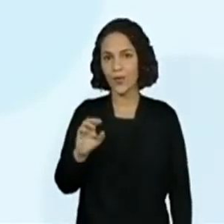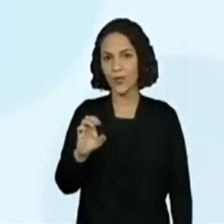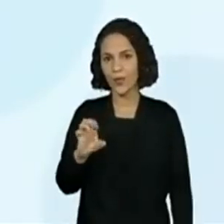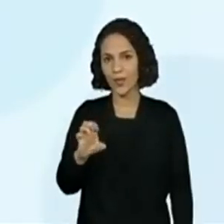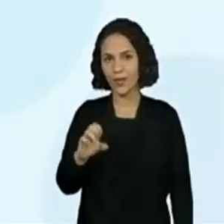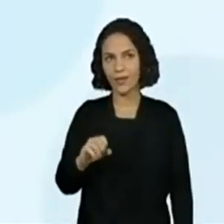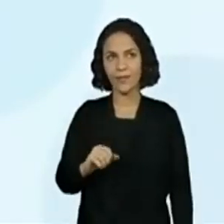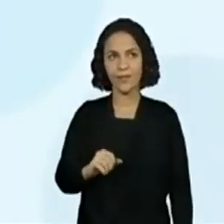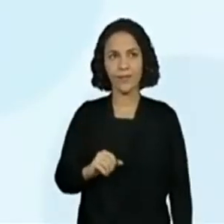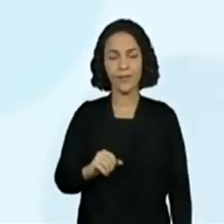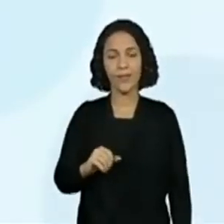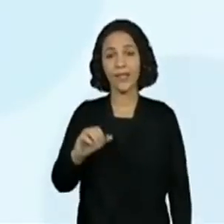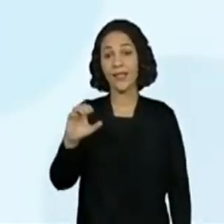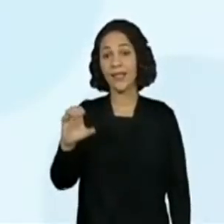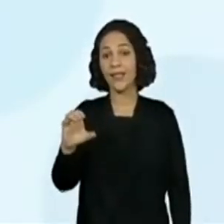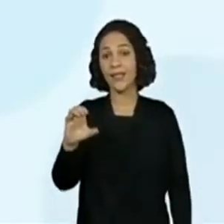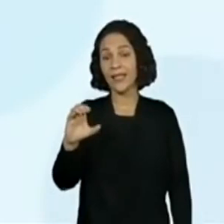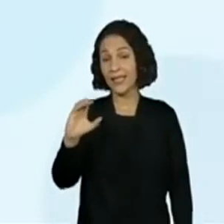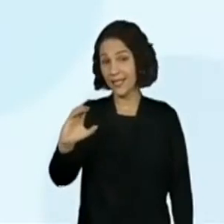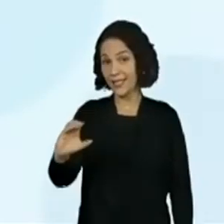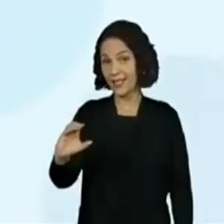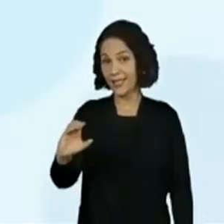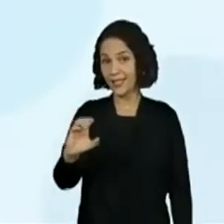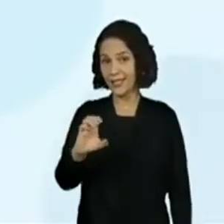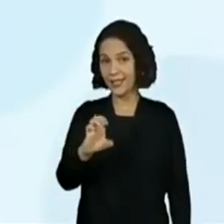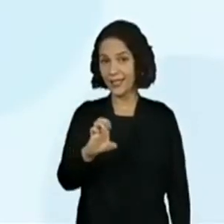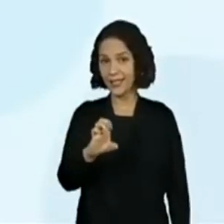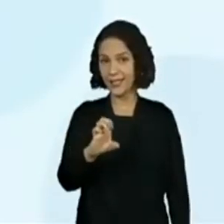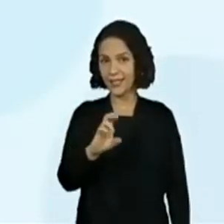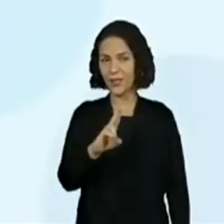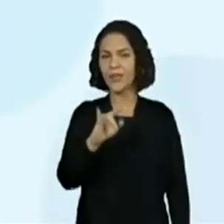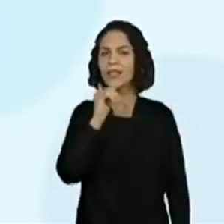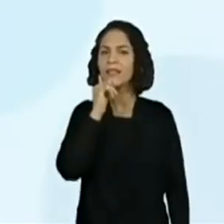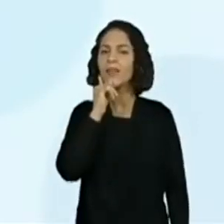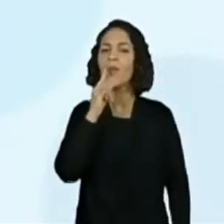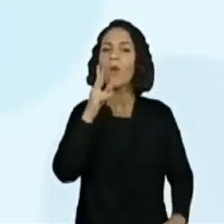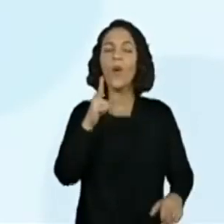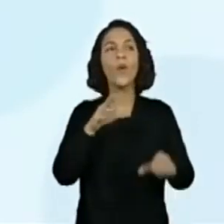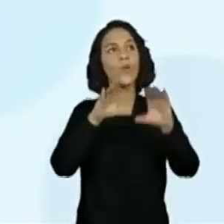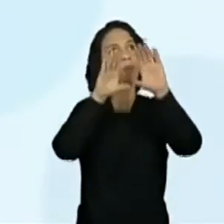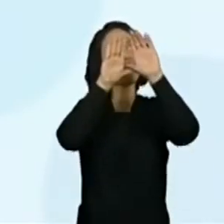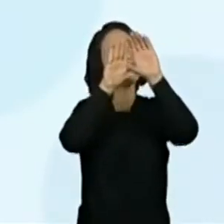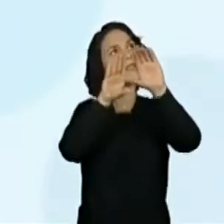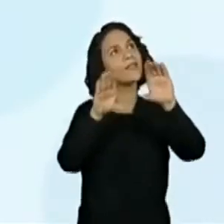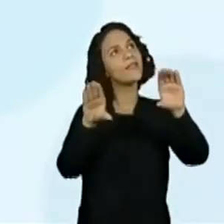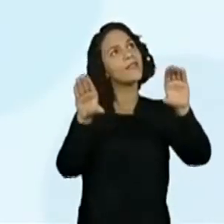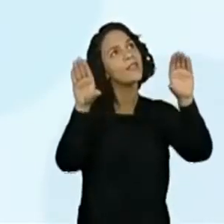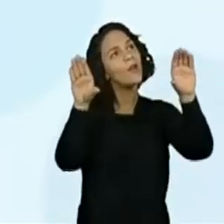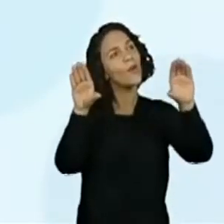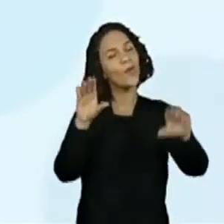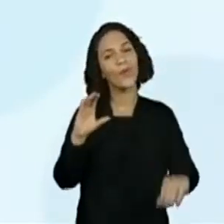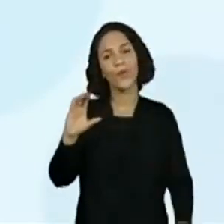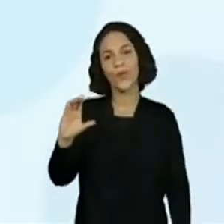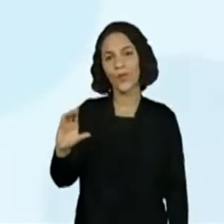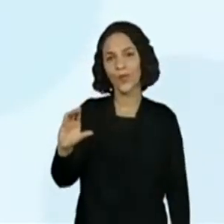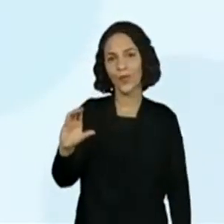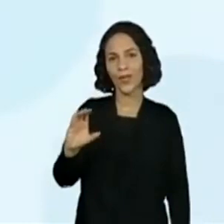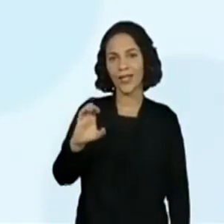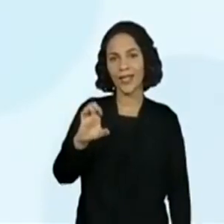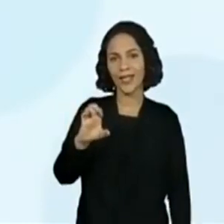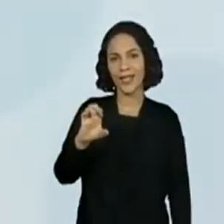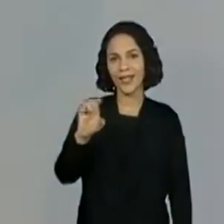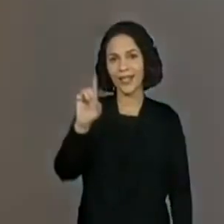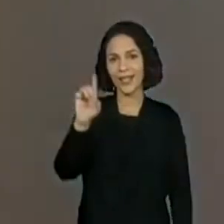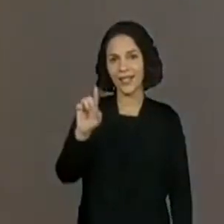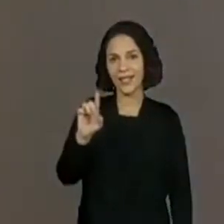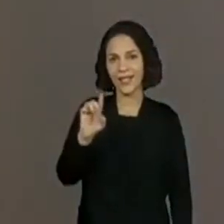Seu. Seu. Será que quando eu escrevo céu, seu, eu posso usar? Pode. Só que aí eu tenho que